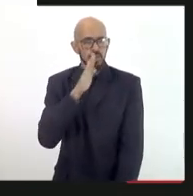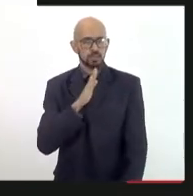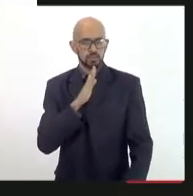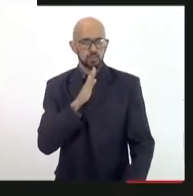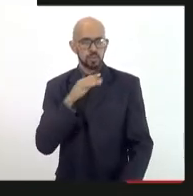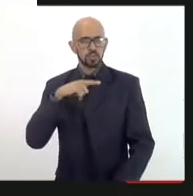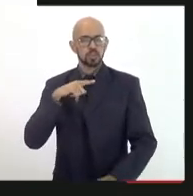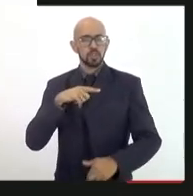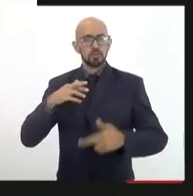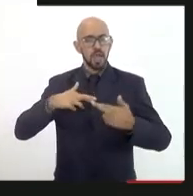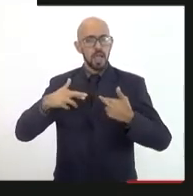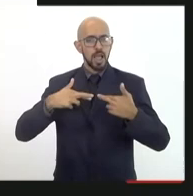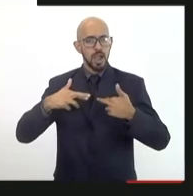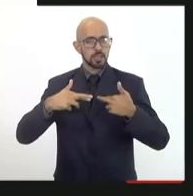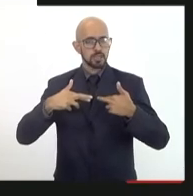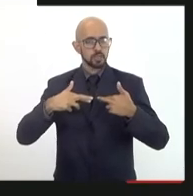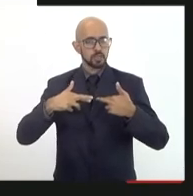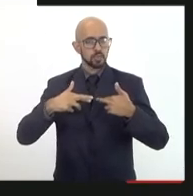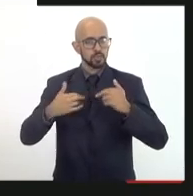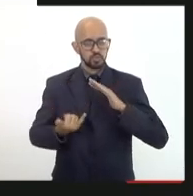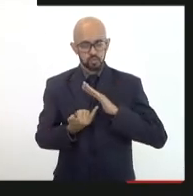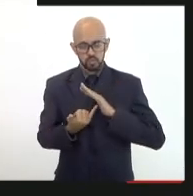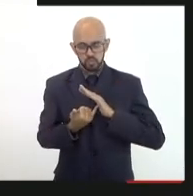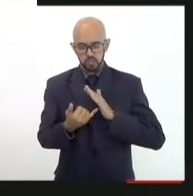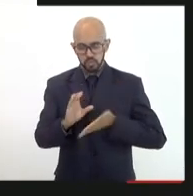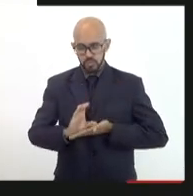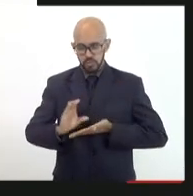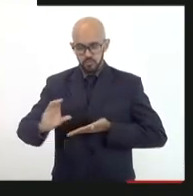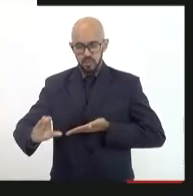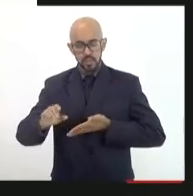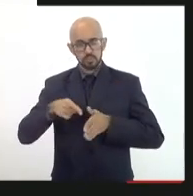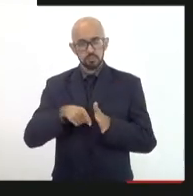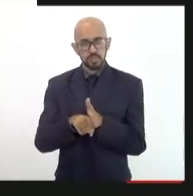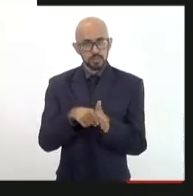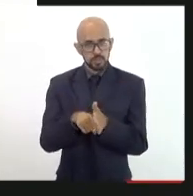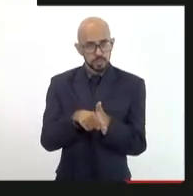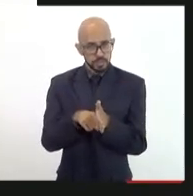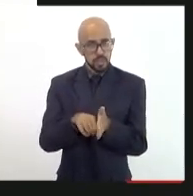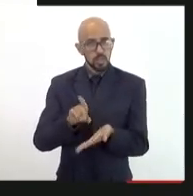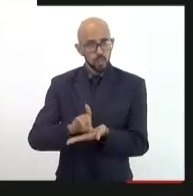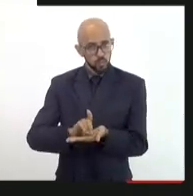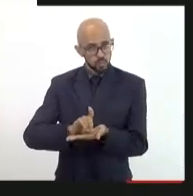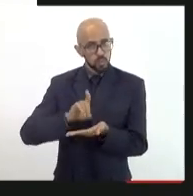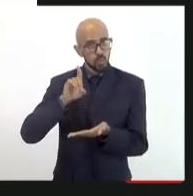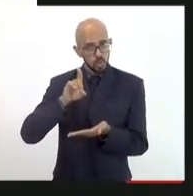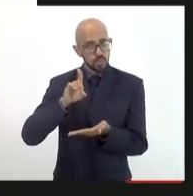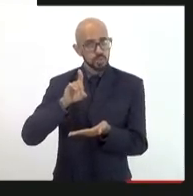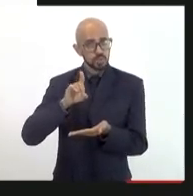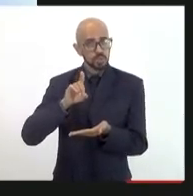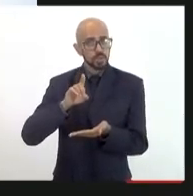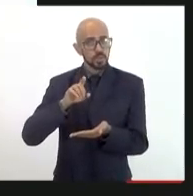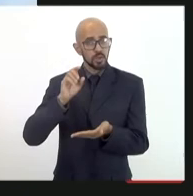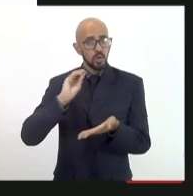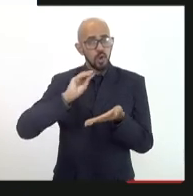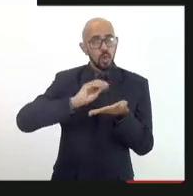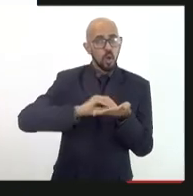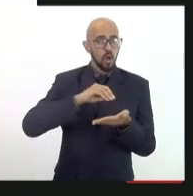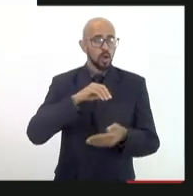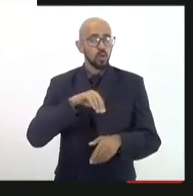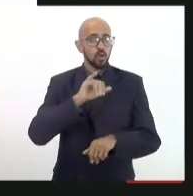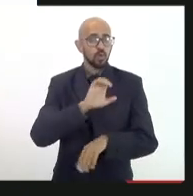instituições que investem em pesquisa, doutores e projetos que colocam o Rio de Janeiro num local